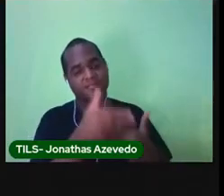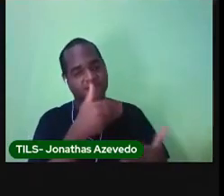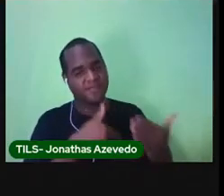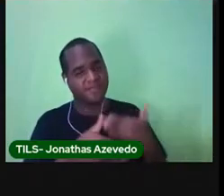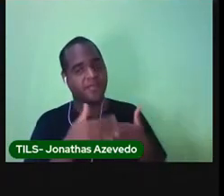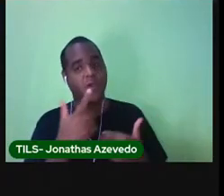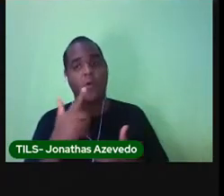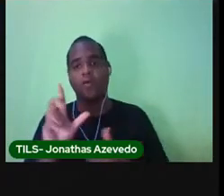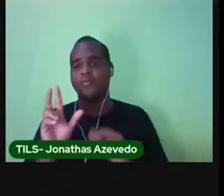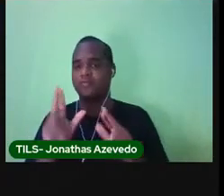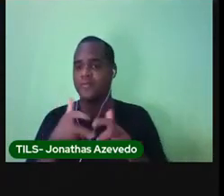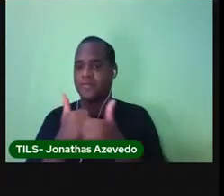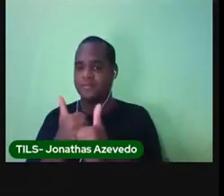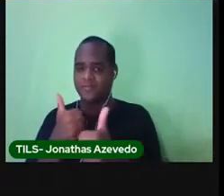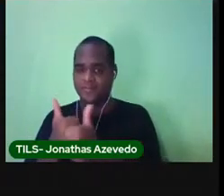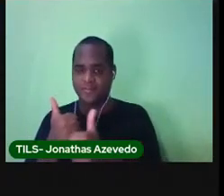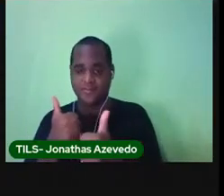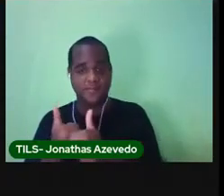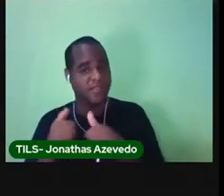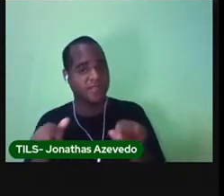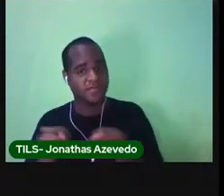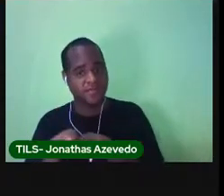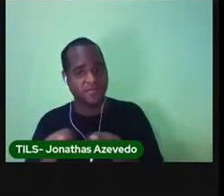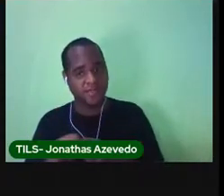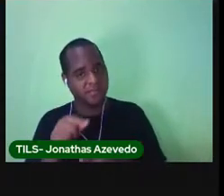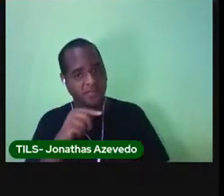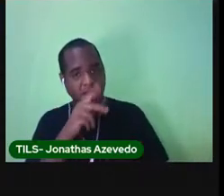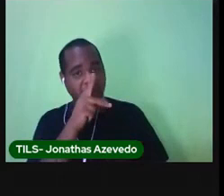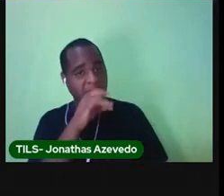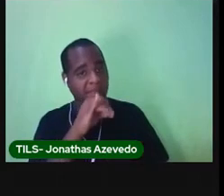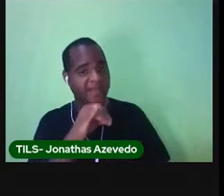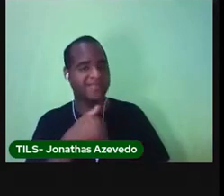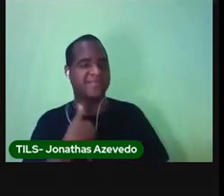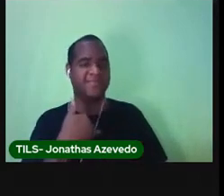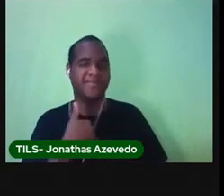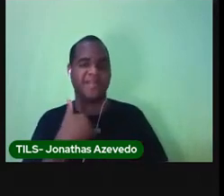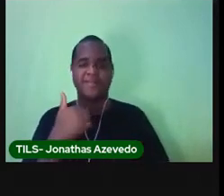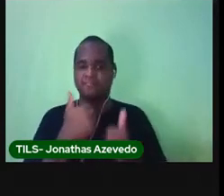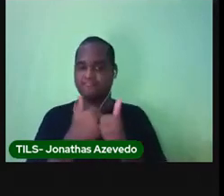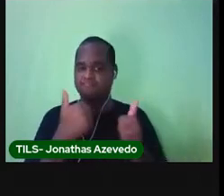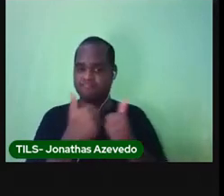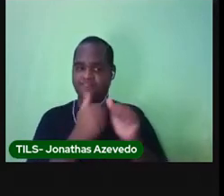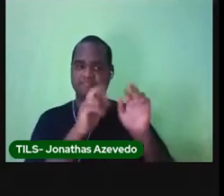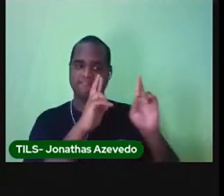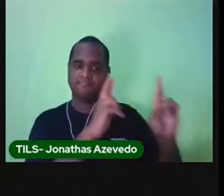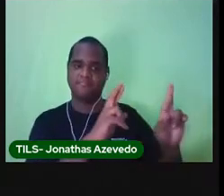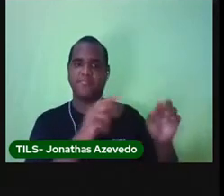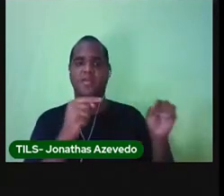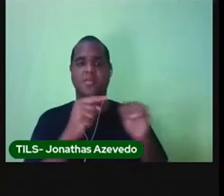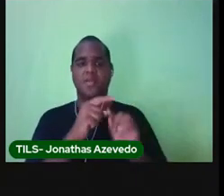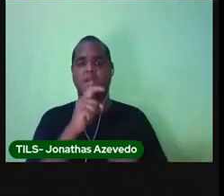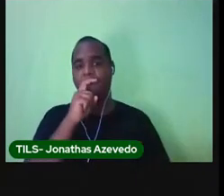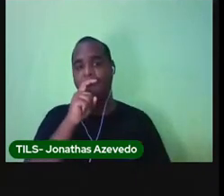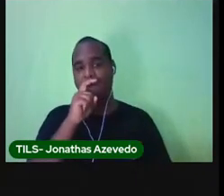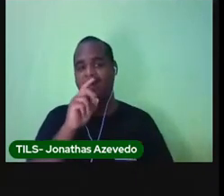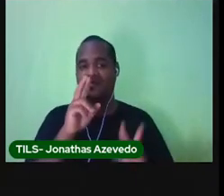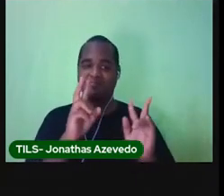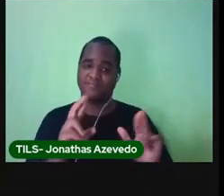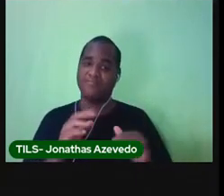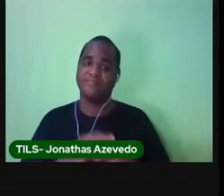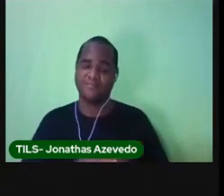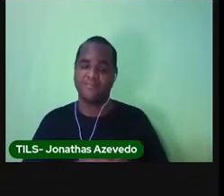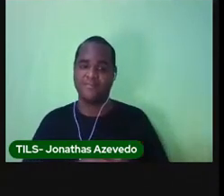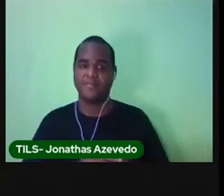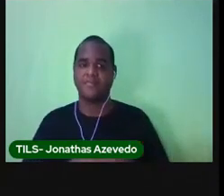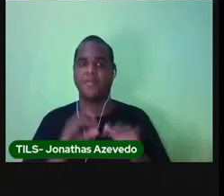Tem aquele vizinho quase da idade do papai que a gente tem o maior respeito como se fosse o nosso pai. Então,